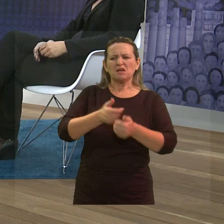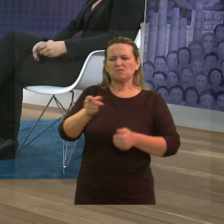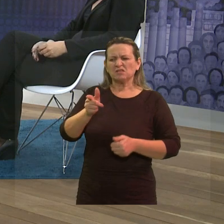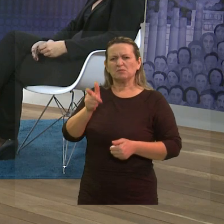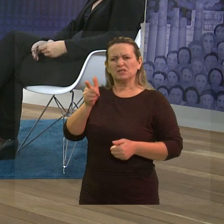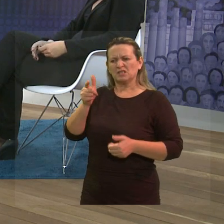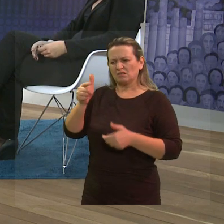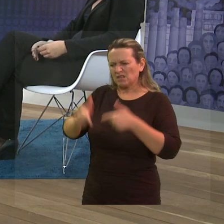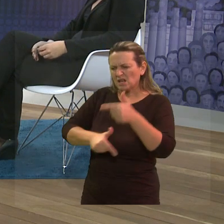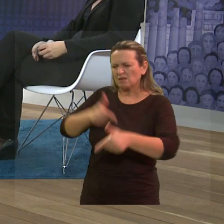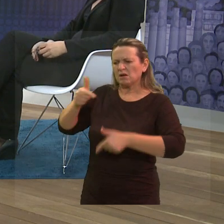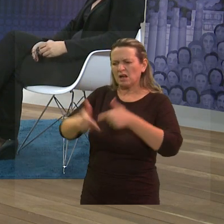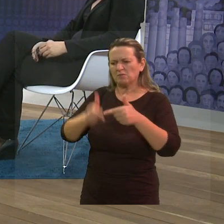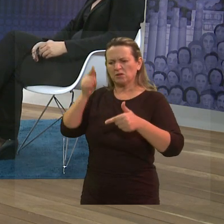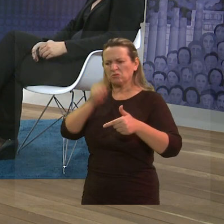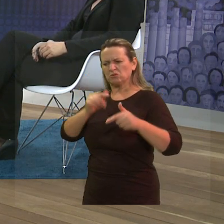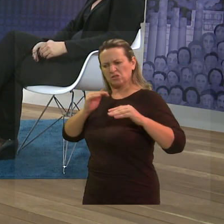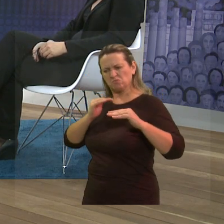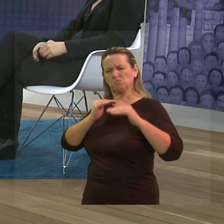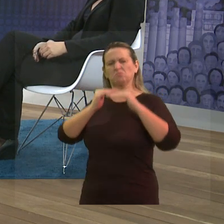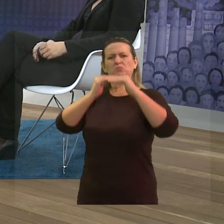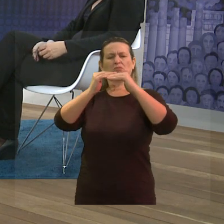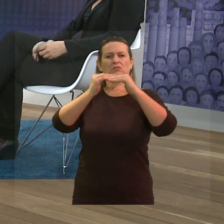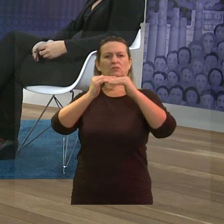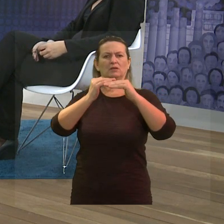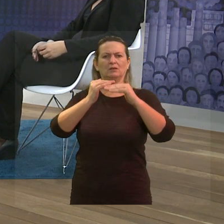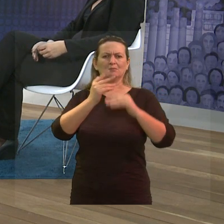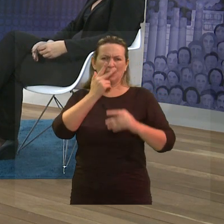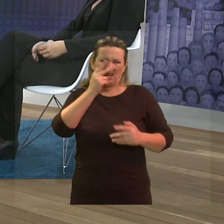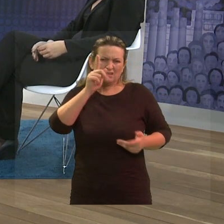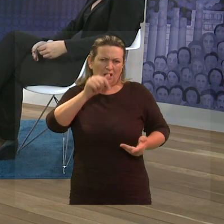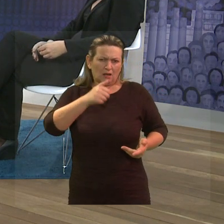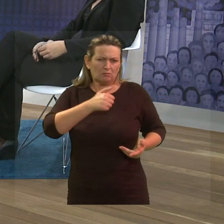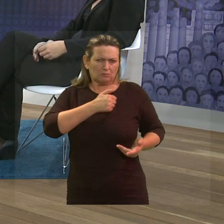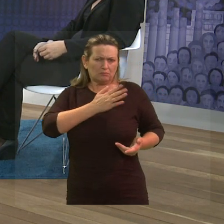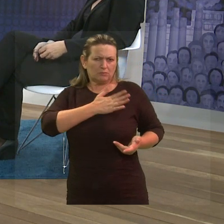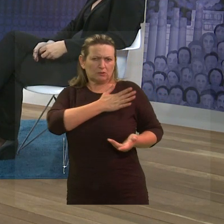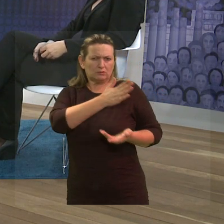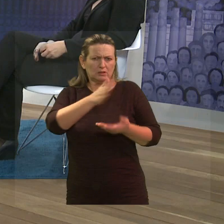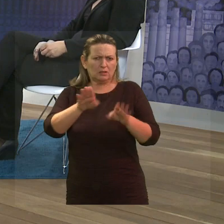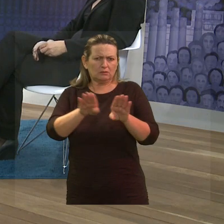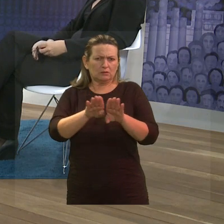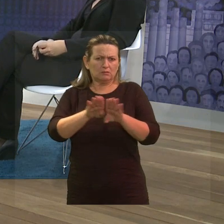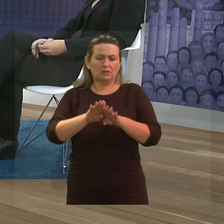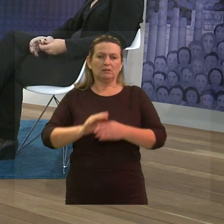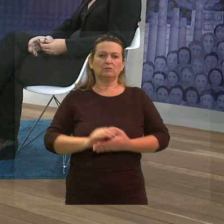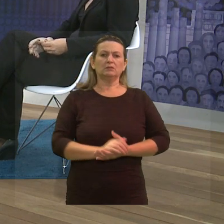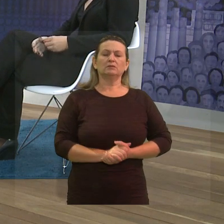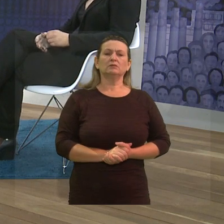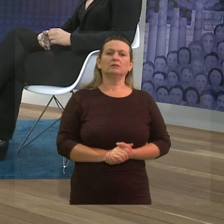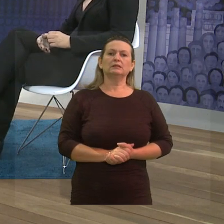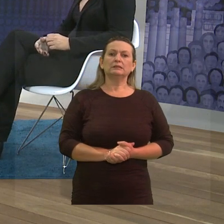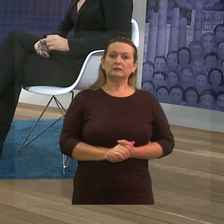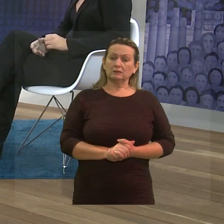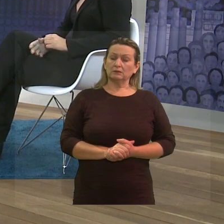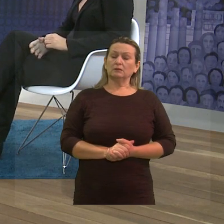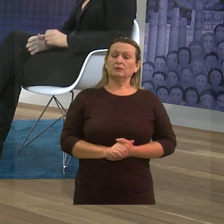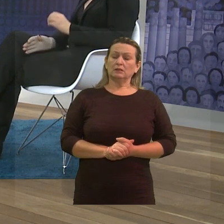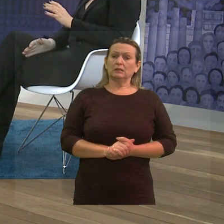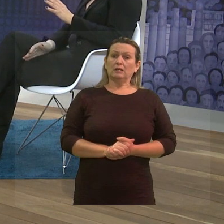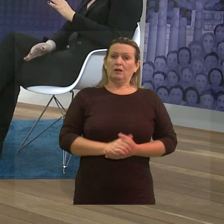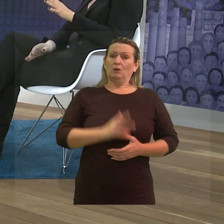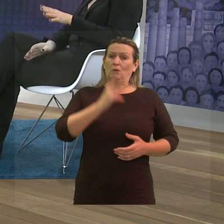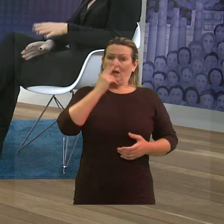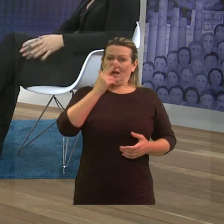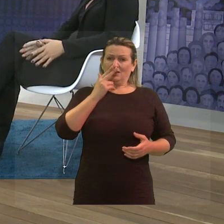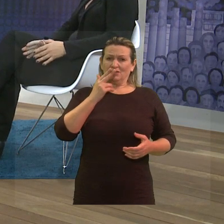outra, de certa forma, isso também a gente pode pensar que é um preconceito, né, professora? É, eu acho que, assim, o